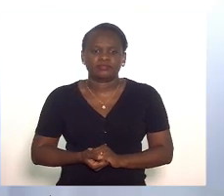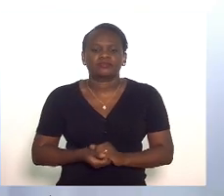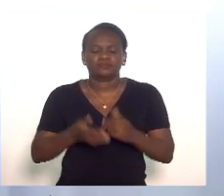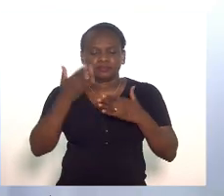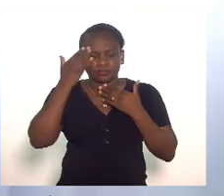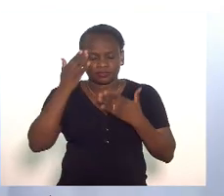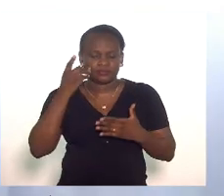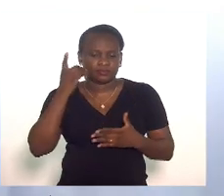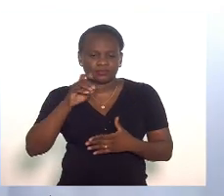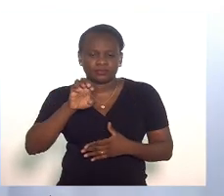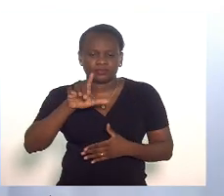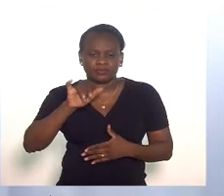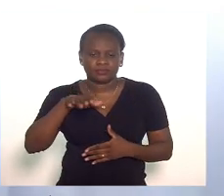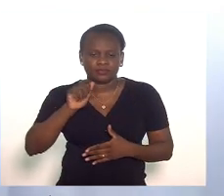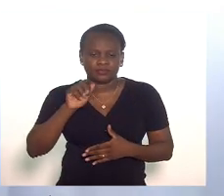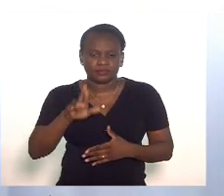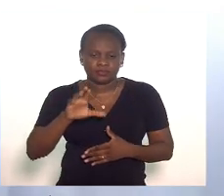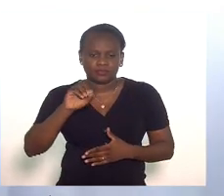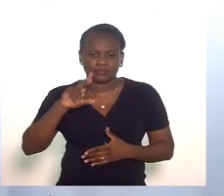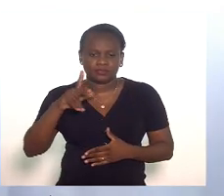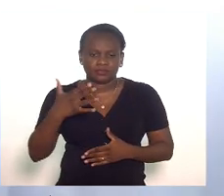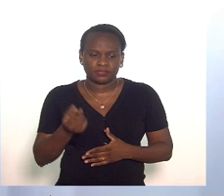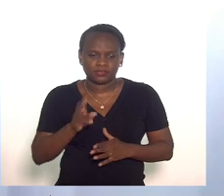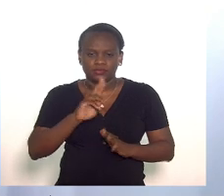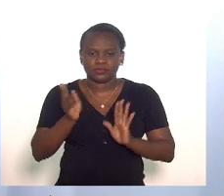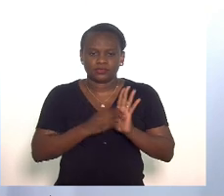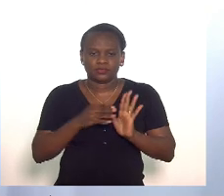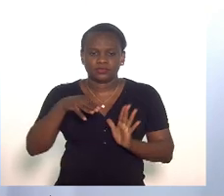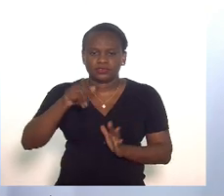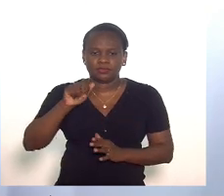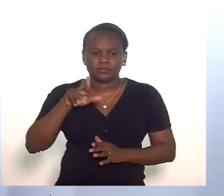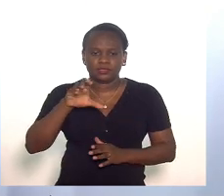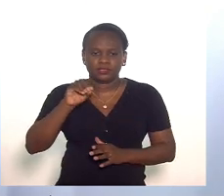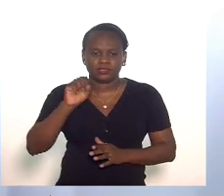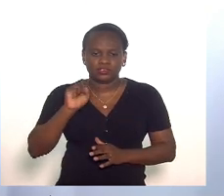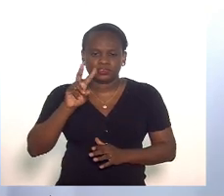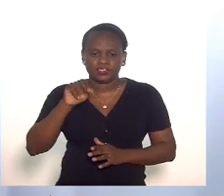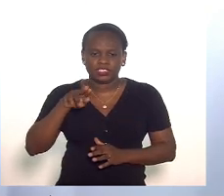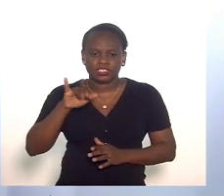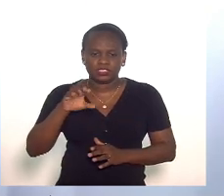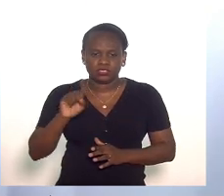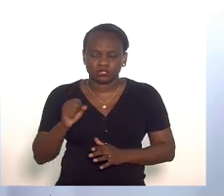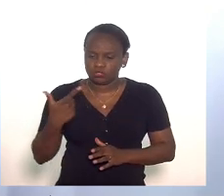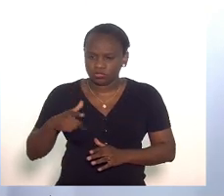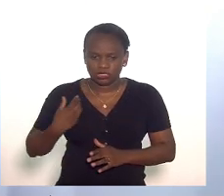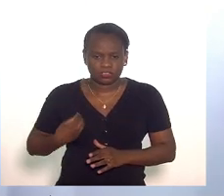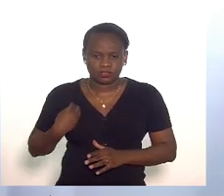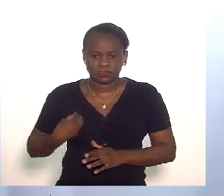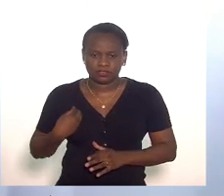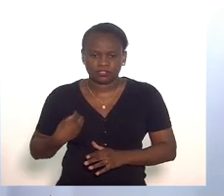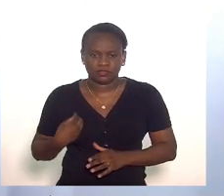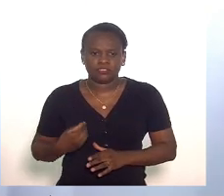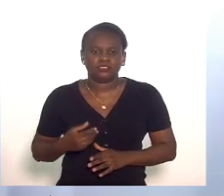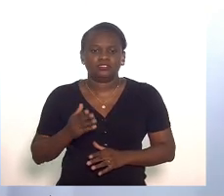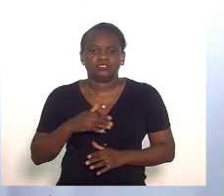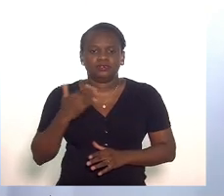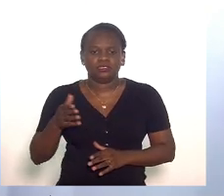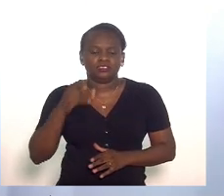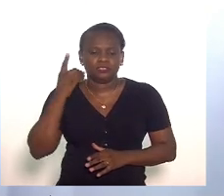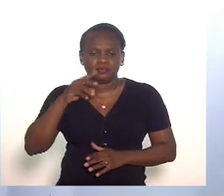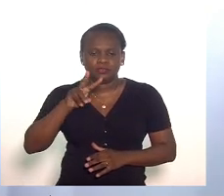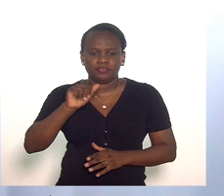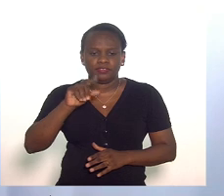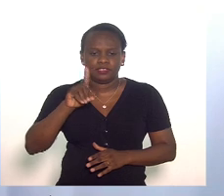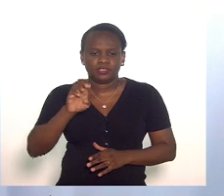deputado ele é marco ele próximo escrito é o deputado marcos vinícius não se encontrando presente vou passar o deputado